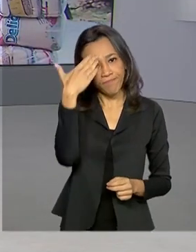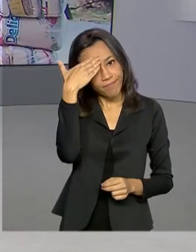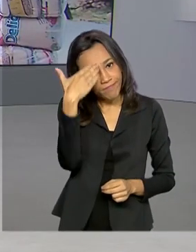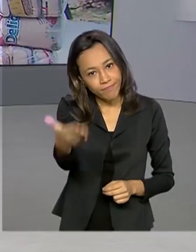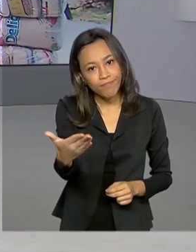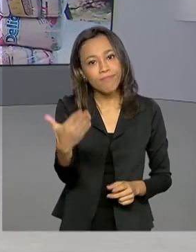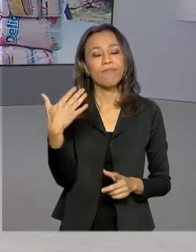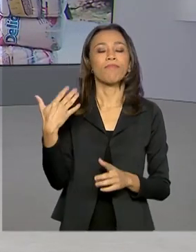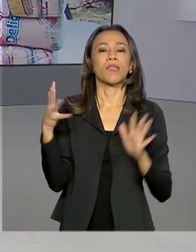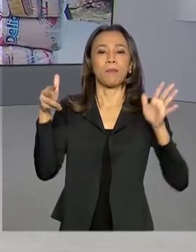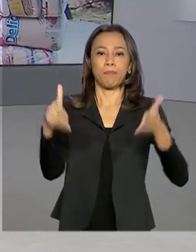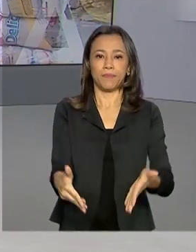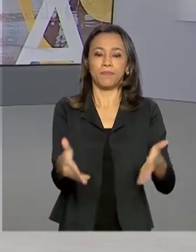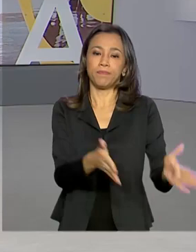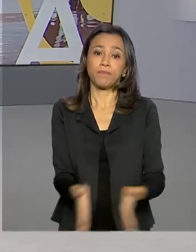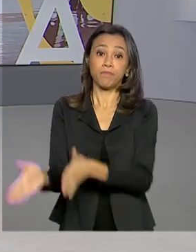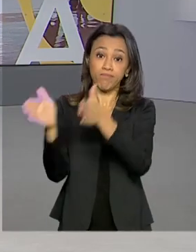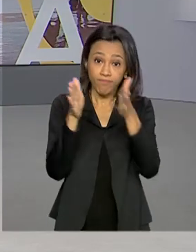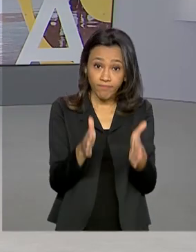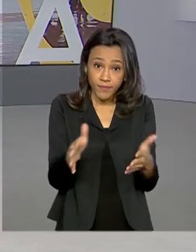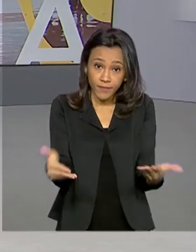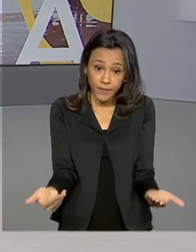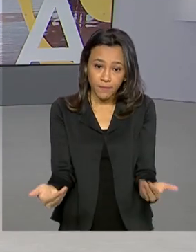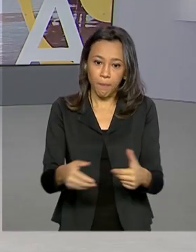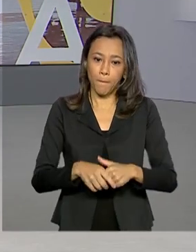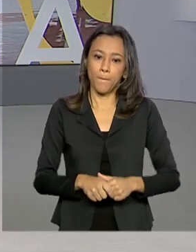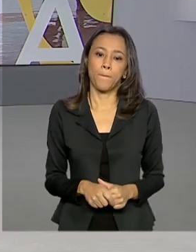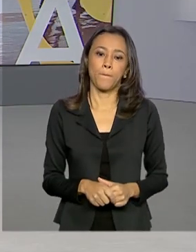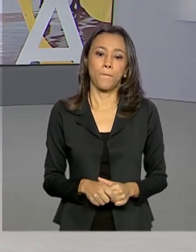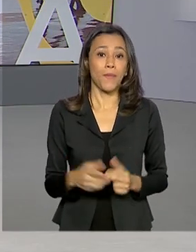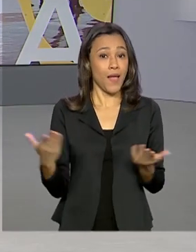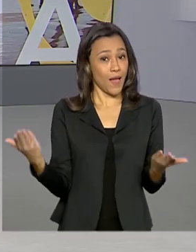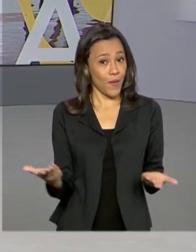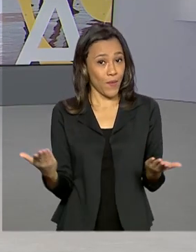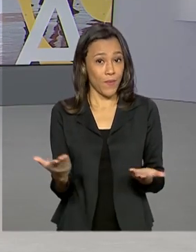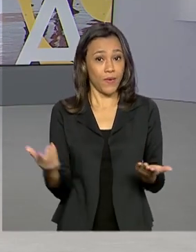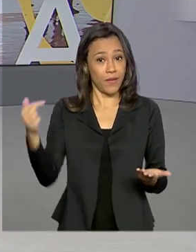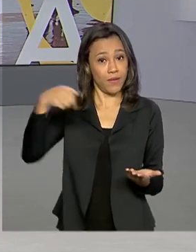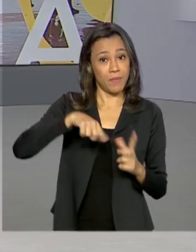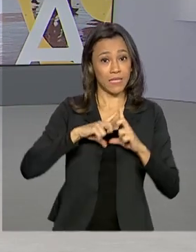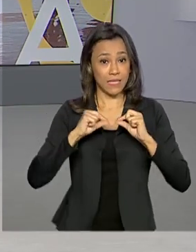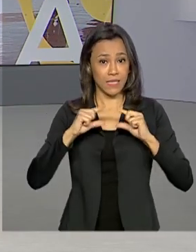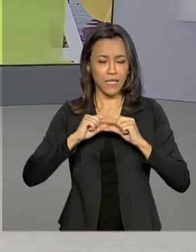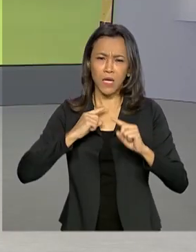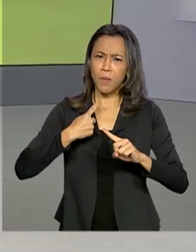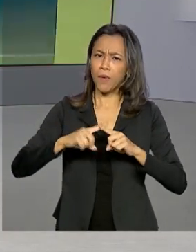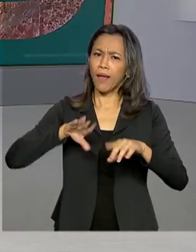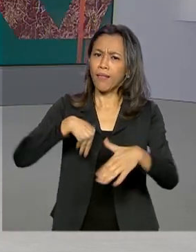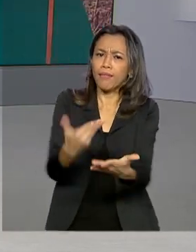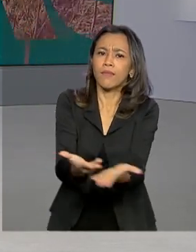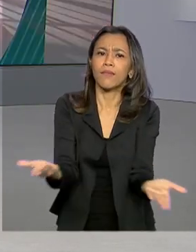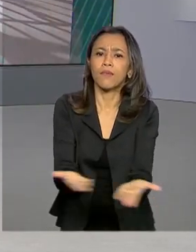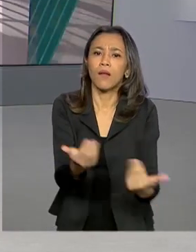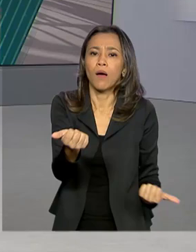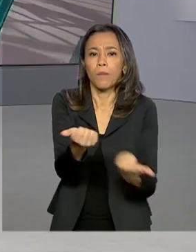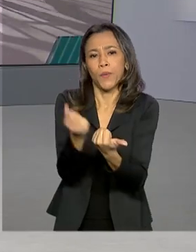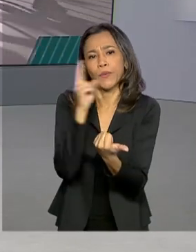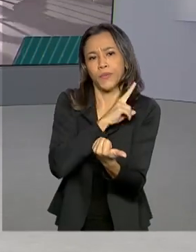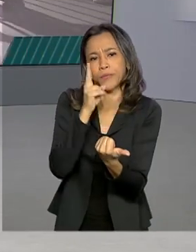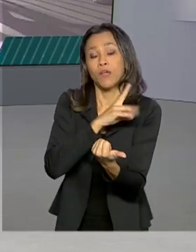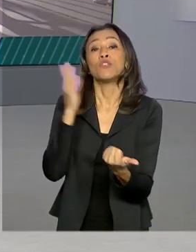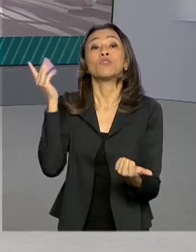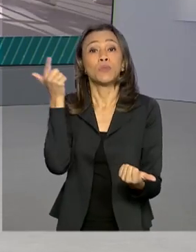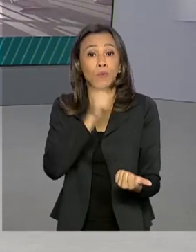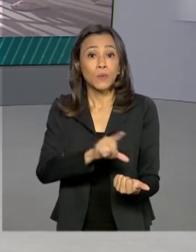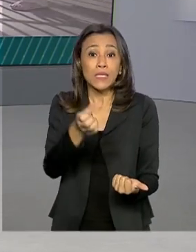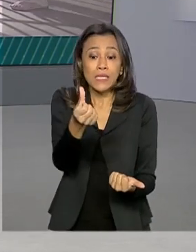então, pela sua participação. Bem, então, de Manaus a gente vem agora para Brasília porque até agora o auxílio emergencial já chegou a 61